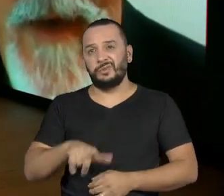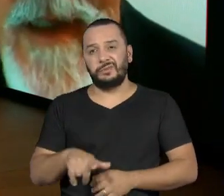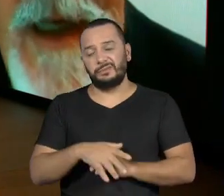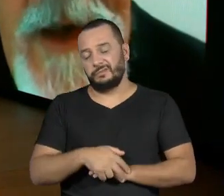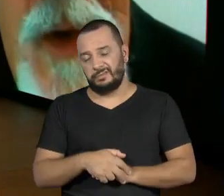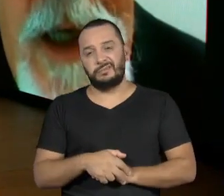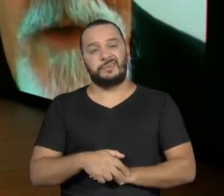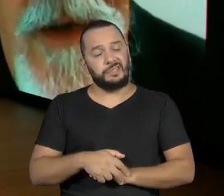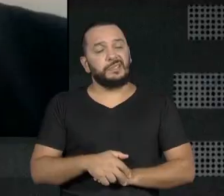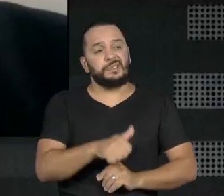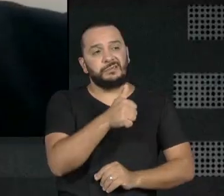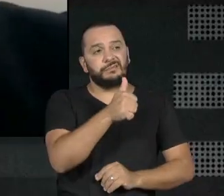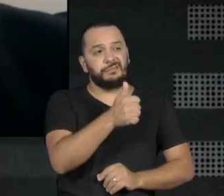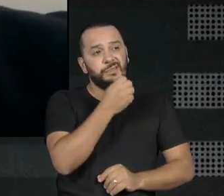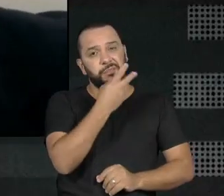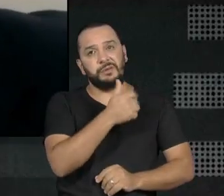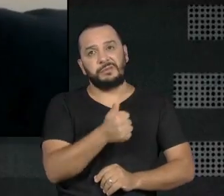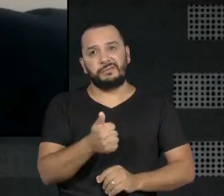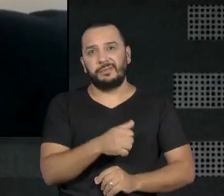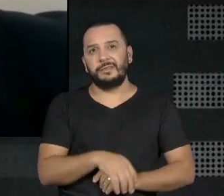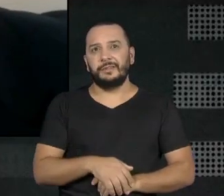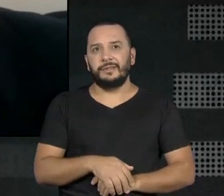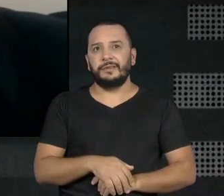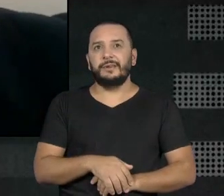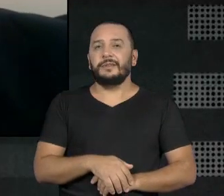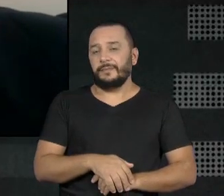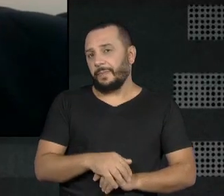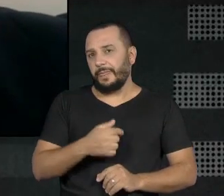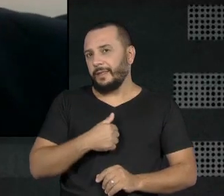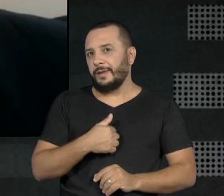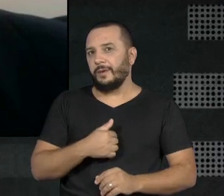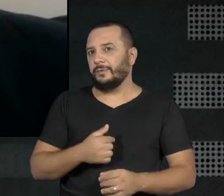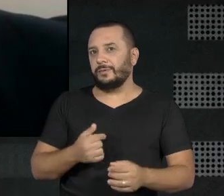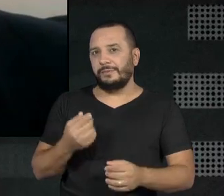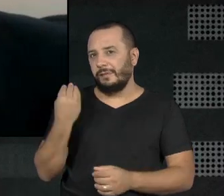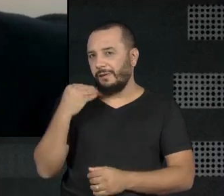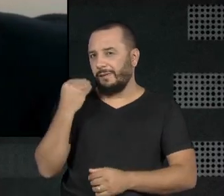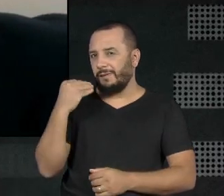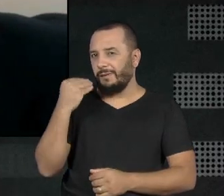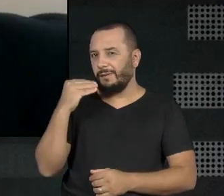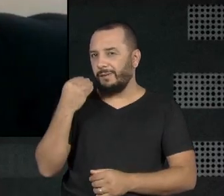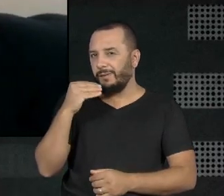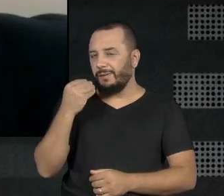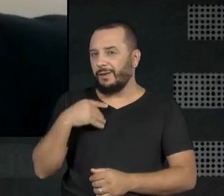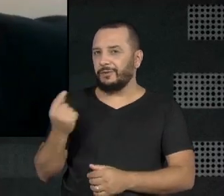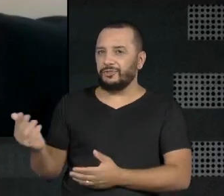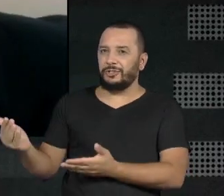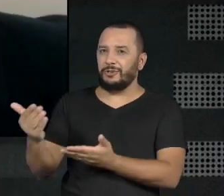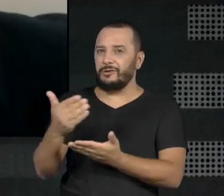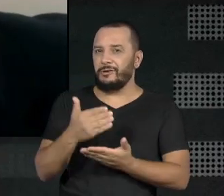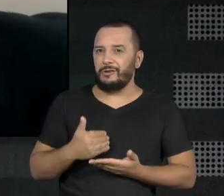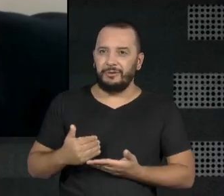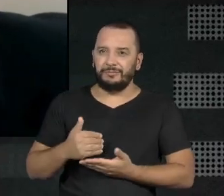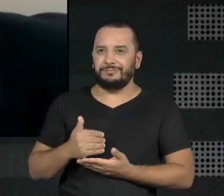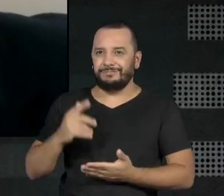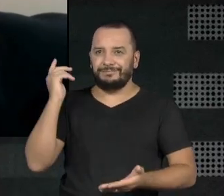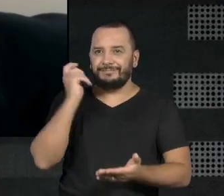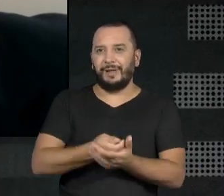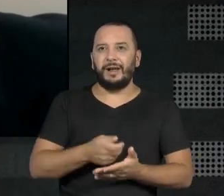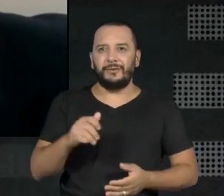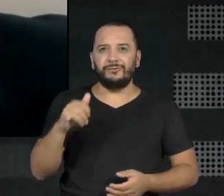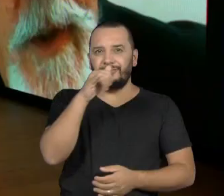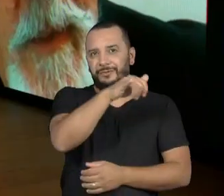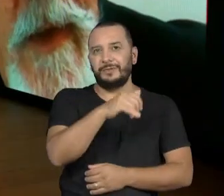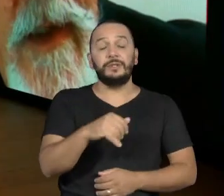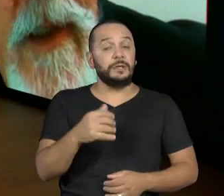tem que dar uma certeza de correnta. E aparecer, né? E deu certo, né? E essa foi um sucesso